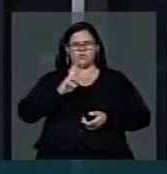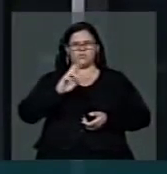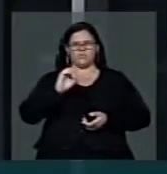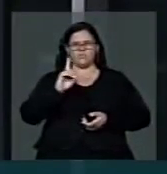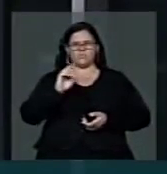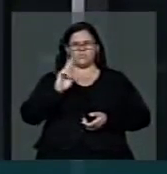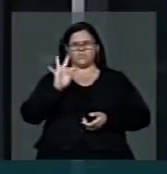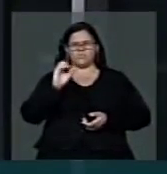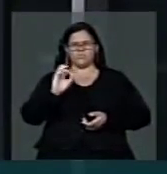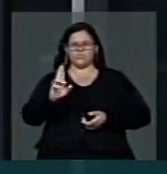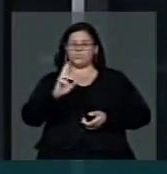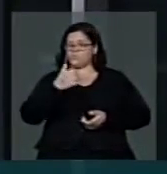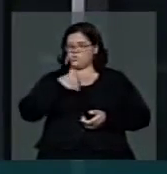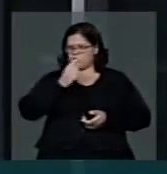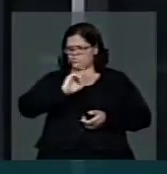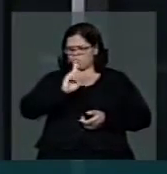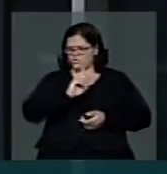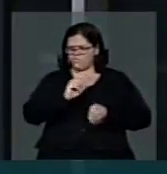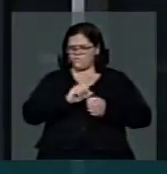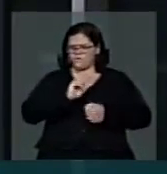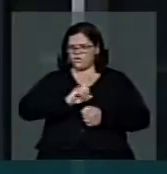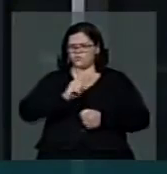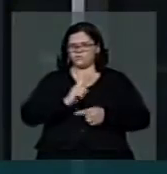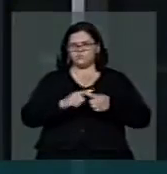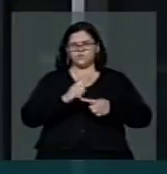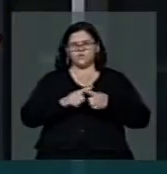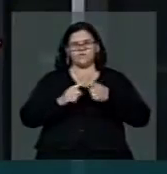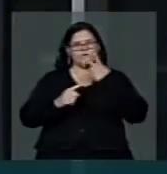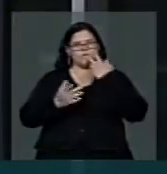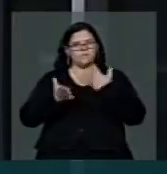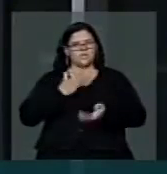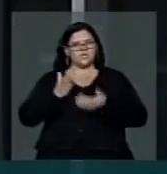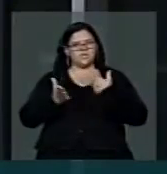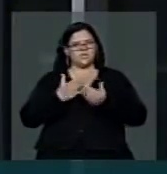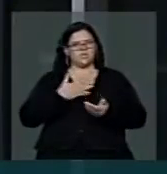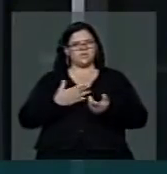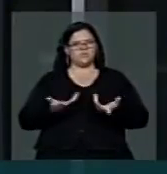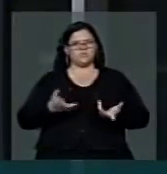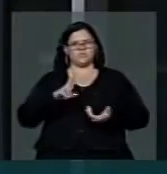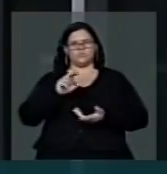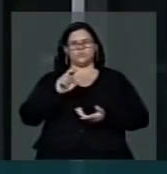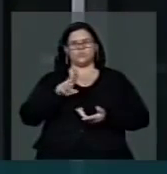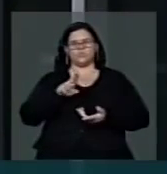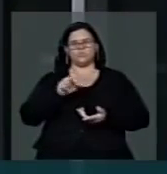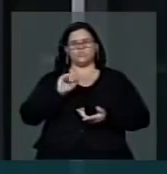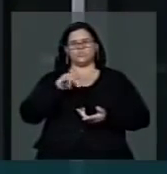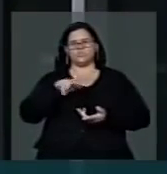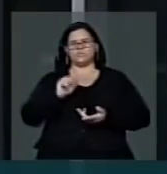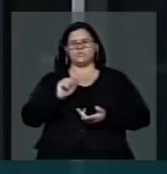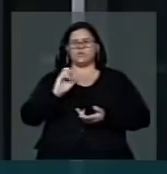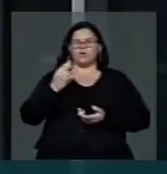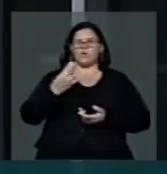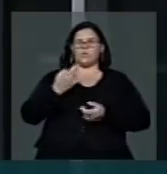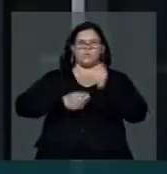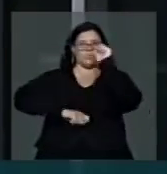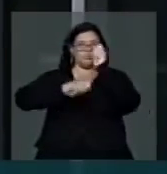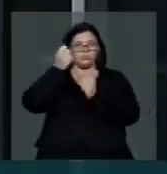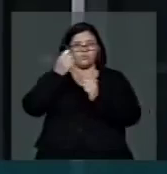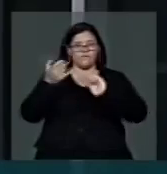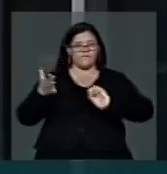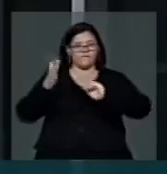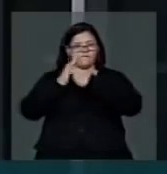tranquilidade, está dizendo que está atendendo usineiro ou deixa de ser usineiro? Se fechar uma usina lá em